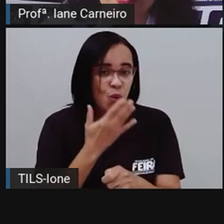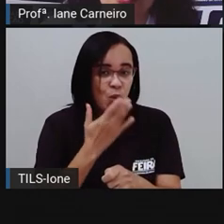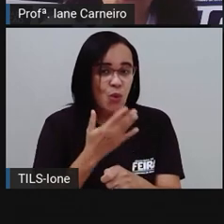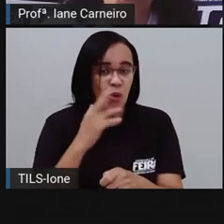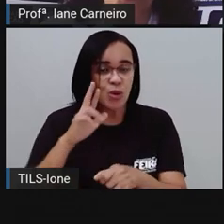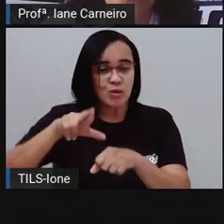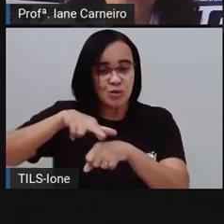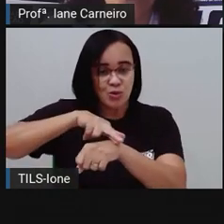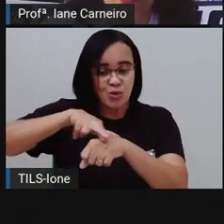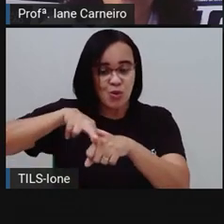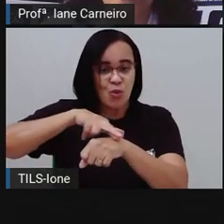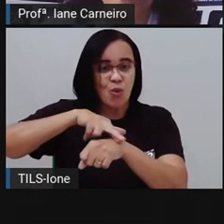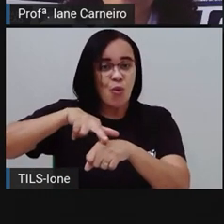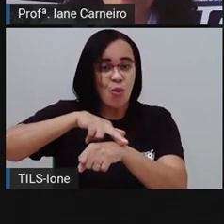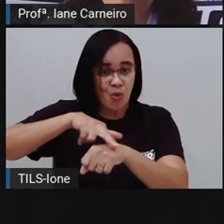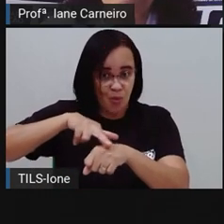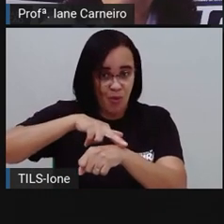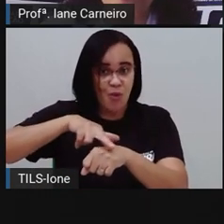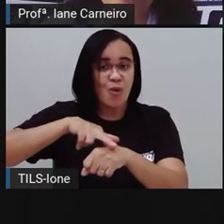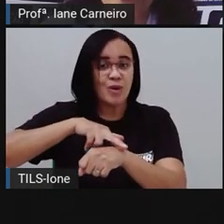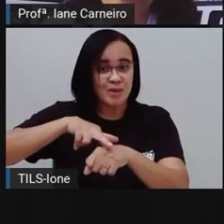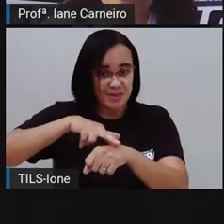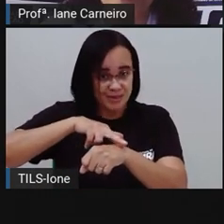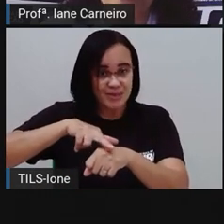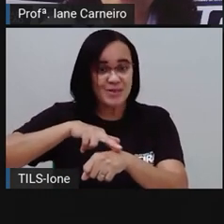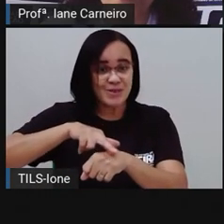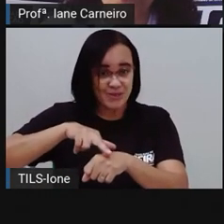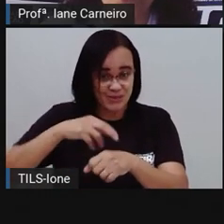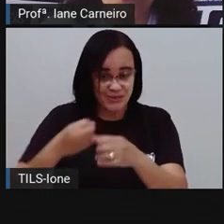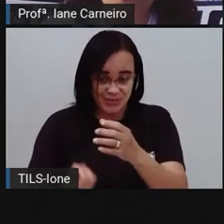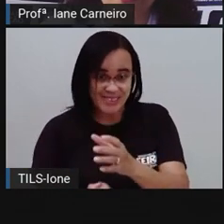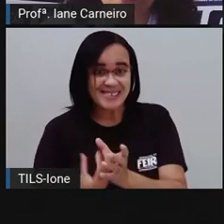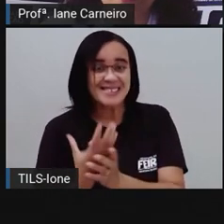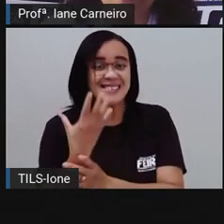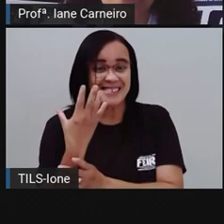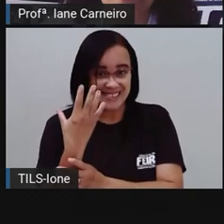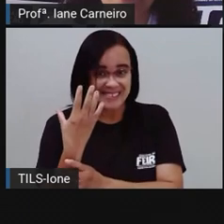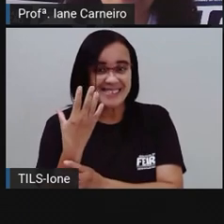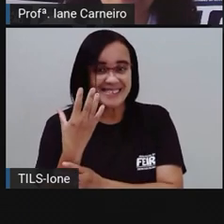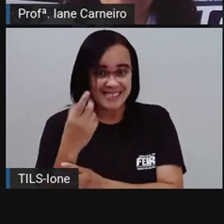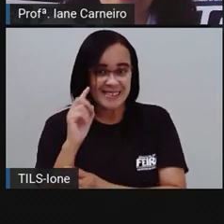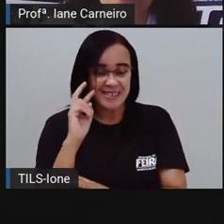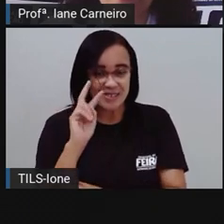O roxo vai se mostrando. Olha só o roxo aqui, ó.